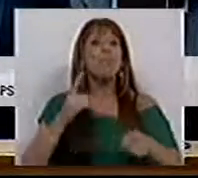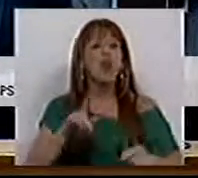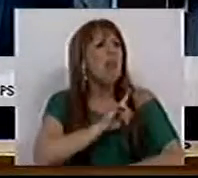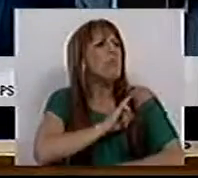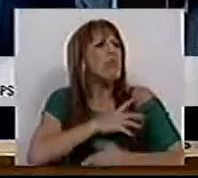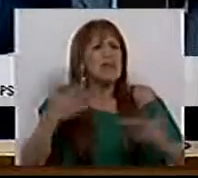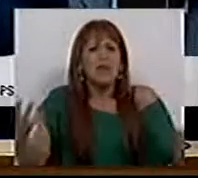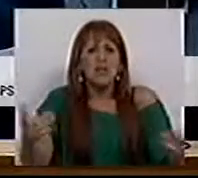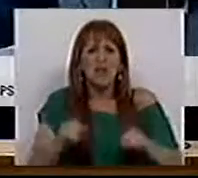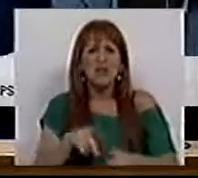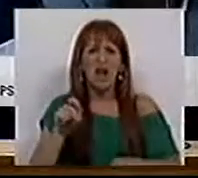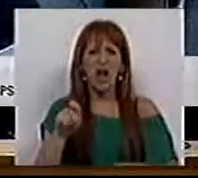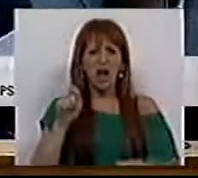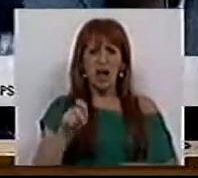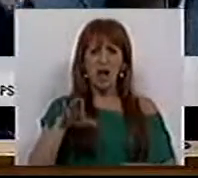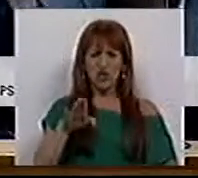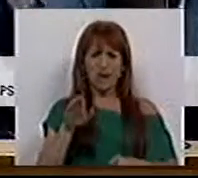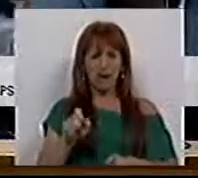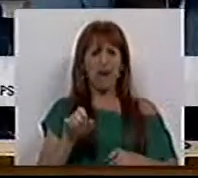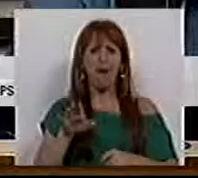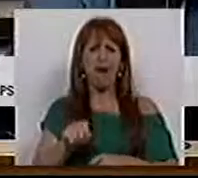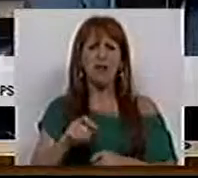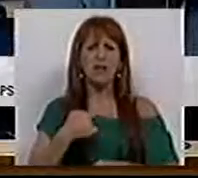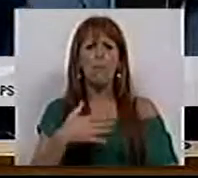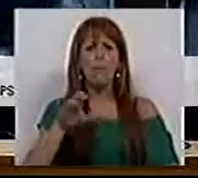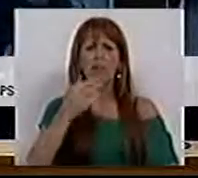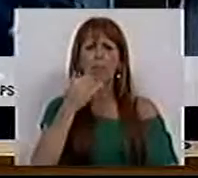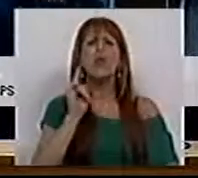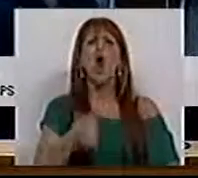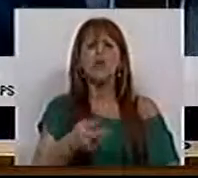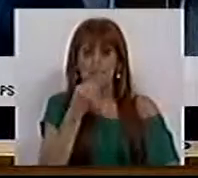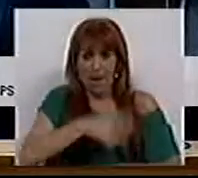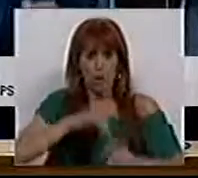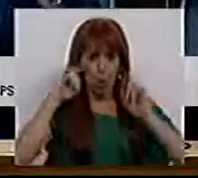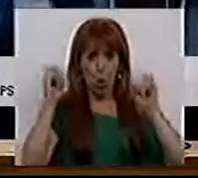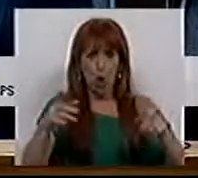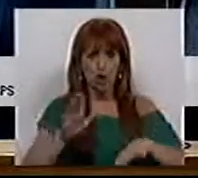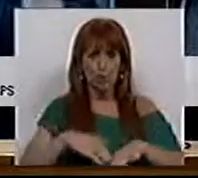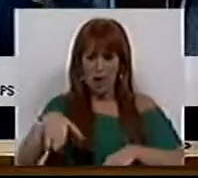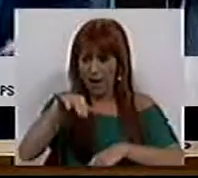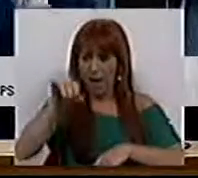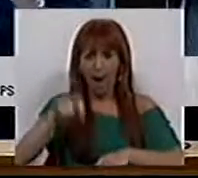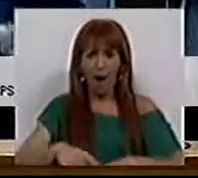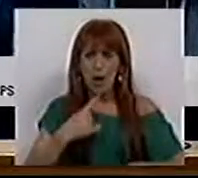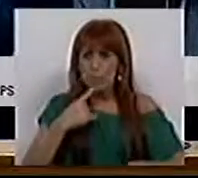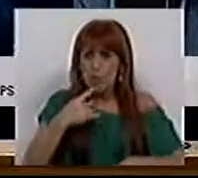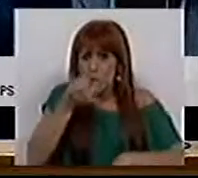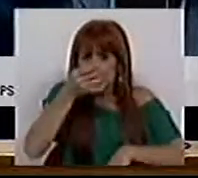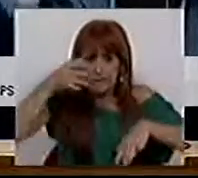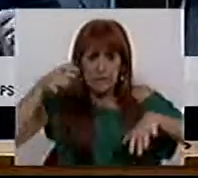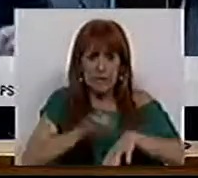privatizar a EGF? O que é que o país perde? Perde o controle sobre uma área ultra